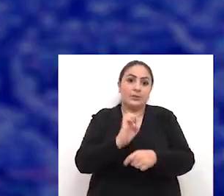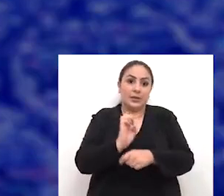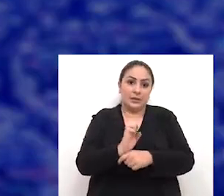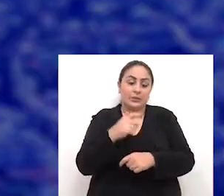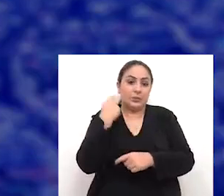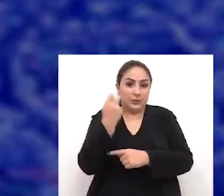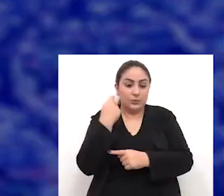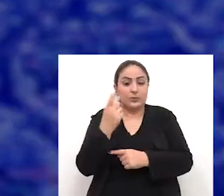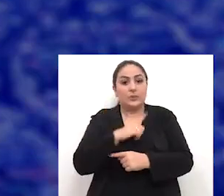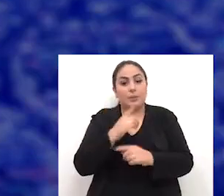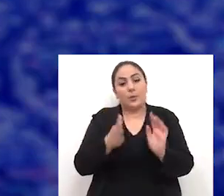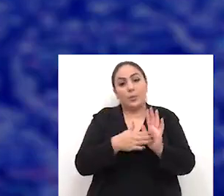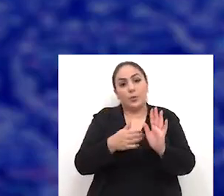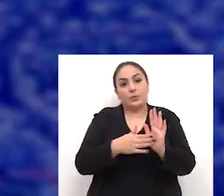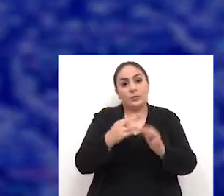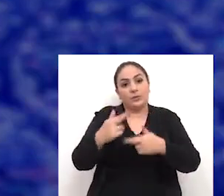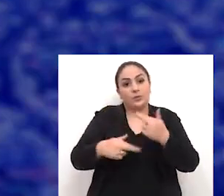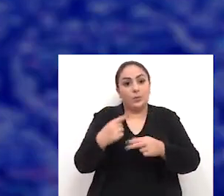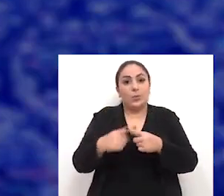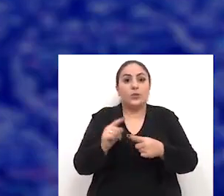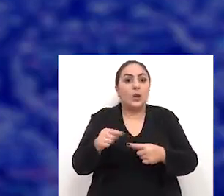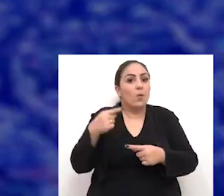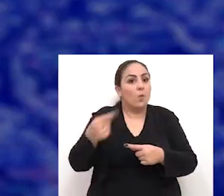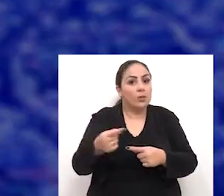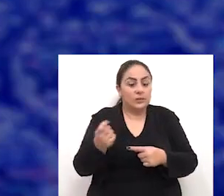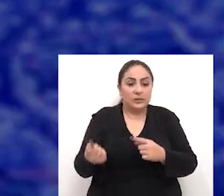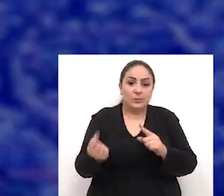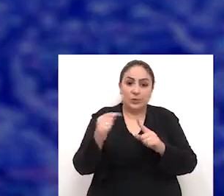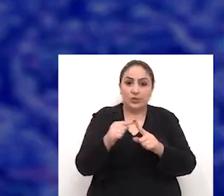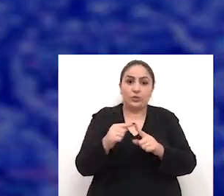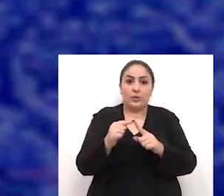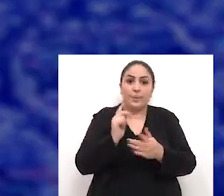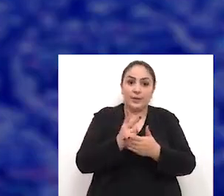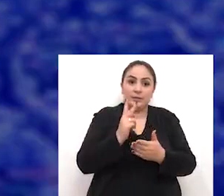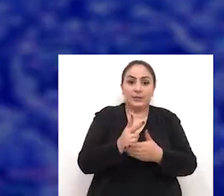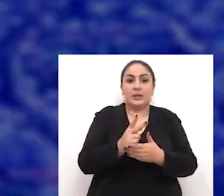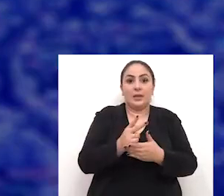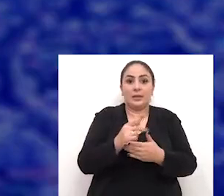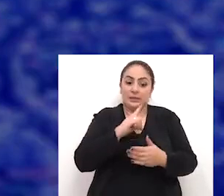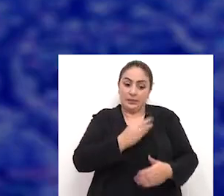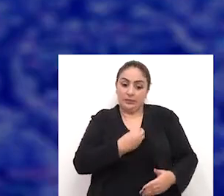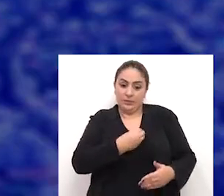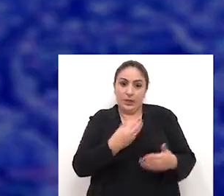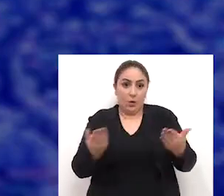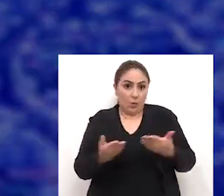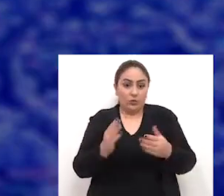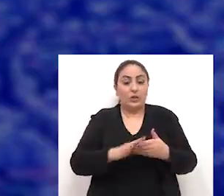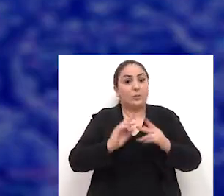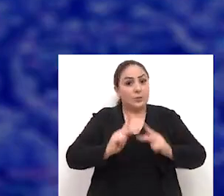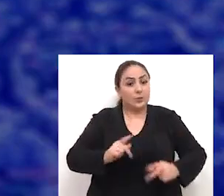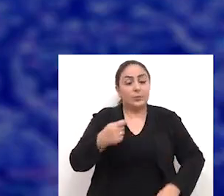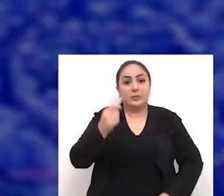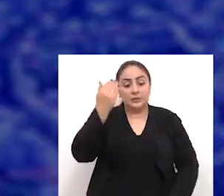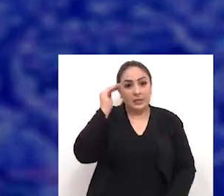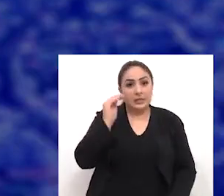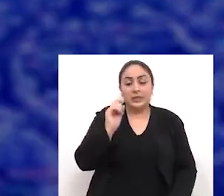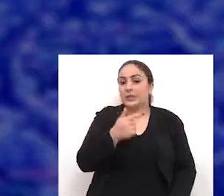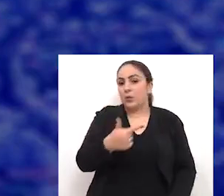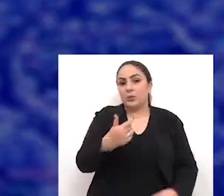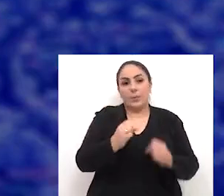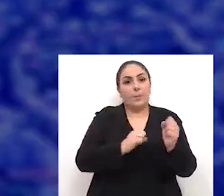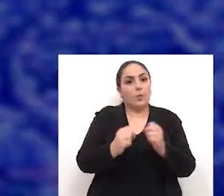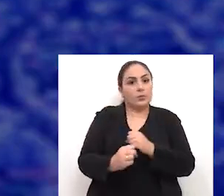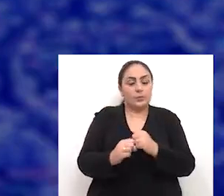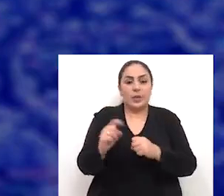Estado do Rio Grande Sul está propondo essa reforma, porque a outra alternativa é manter a majoração dos alíquotas da forma que está hoje. As pessoas têm que compreender que não